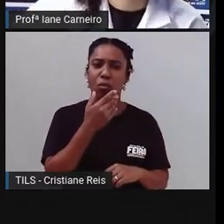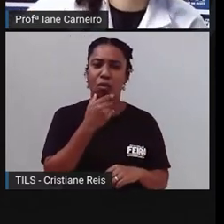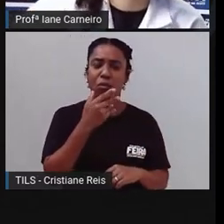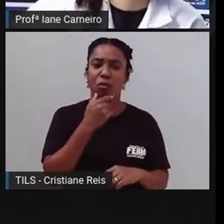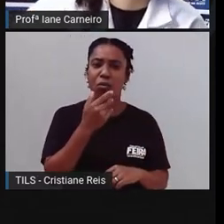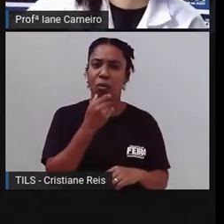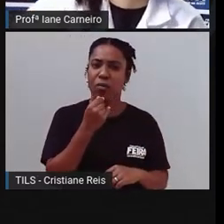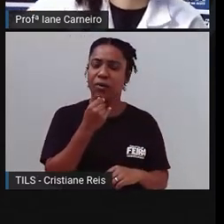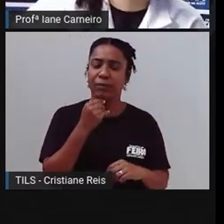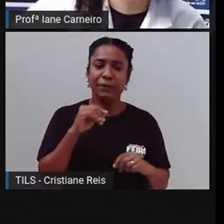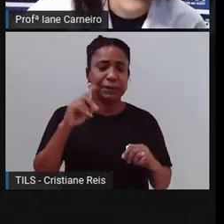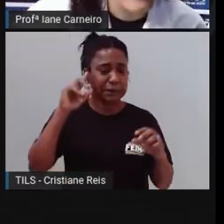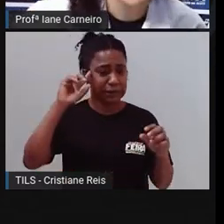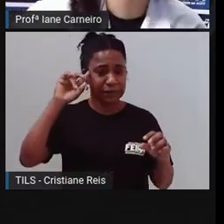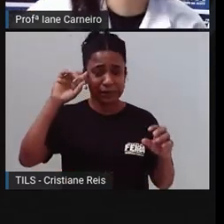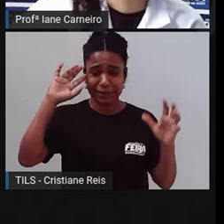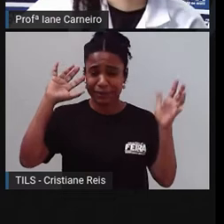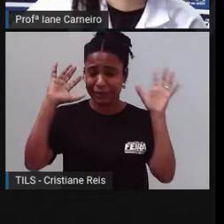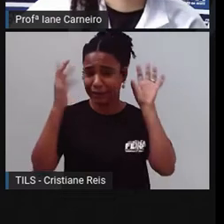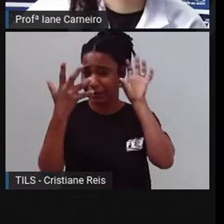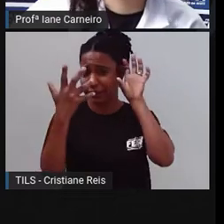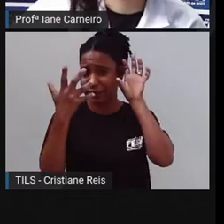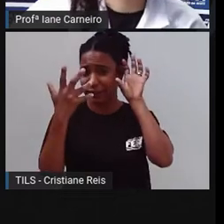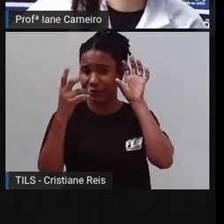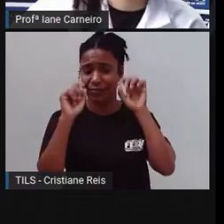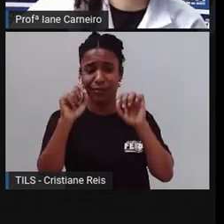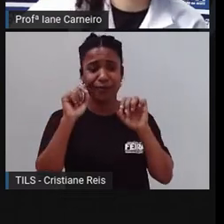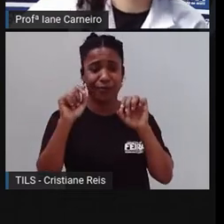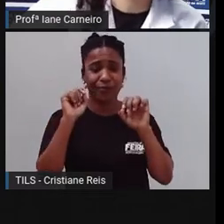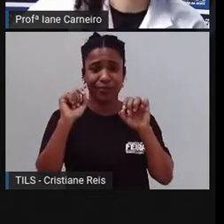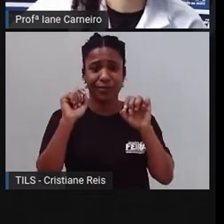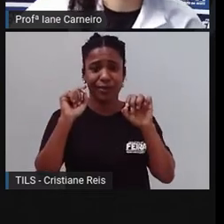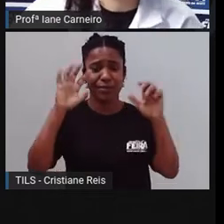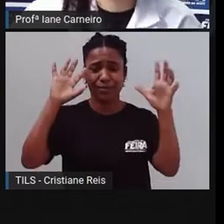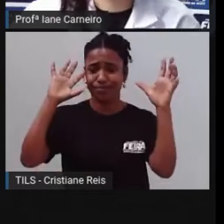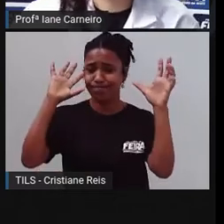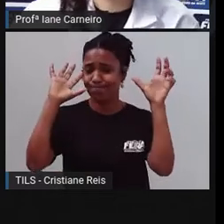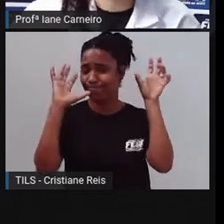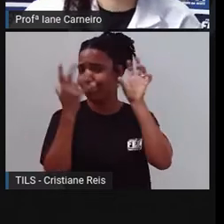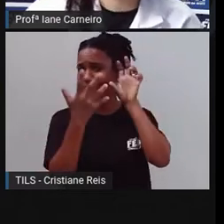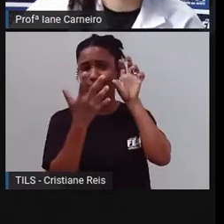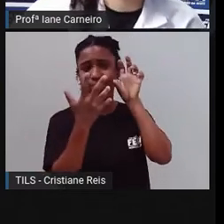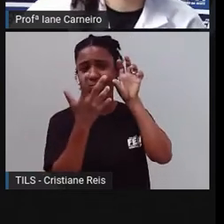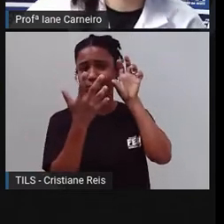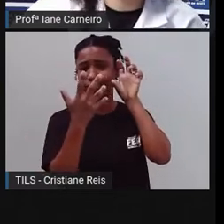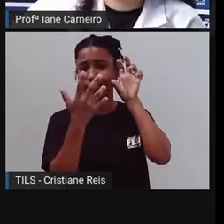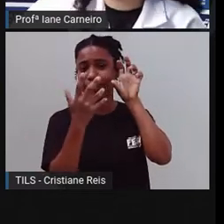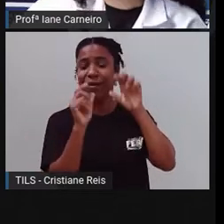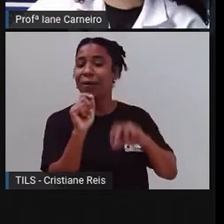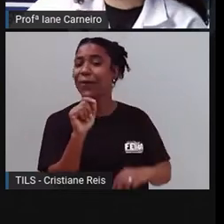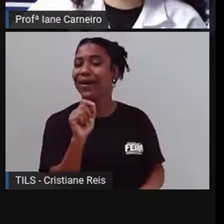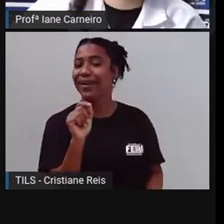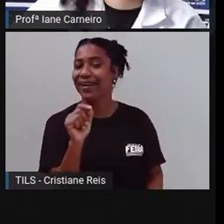Essa eu sei. O que vira a cabeça do homem é o...